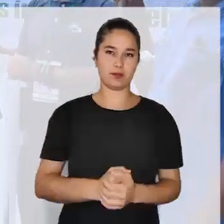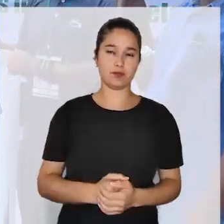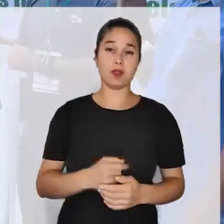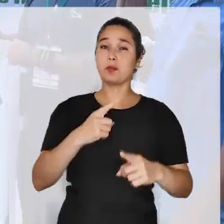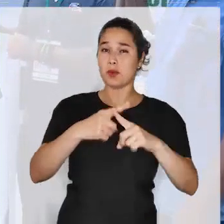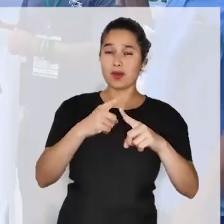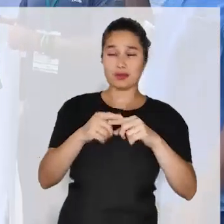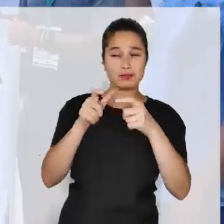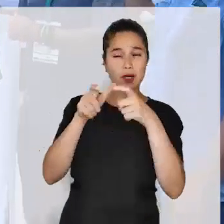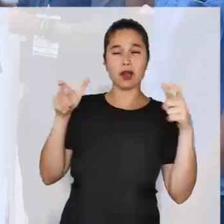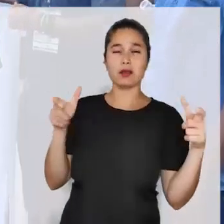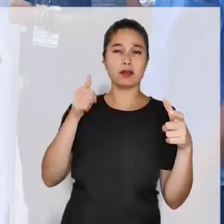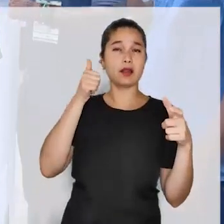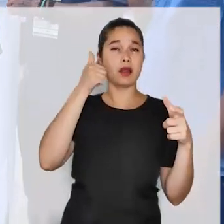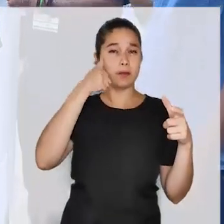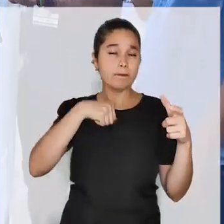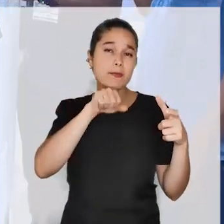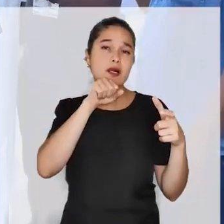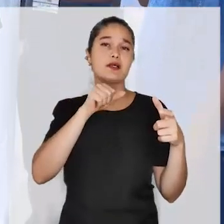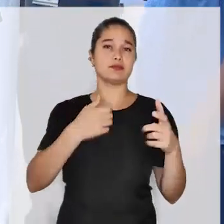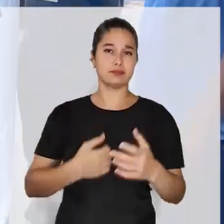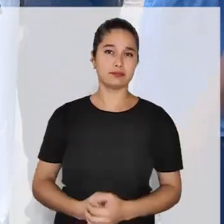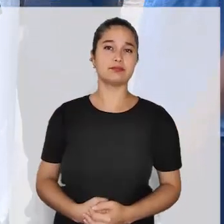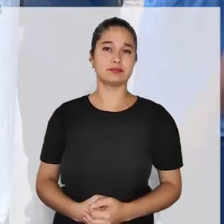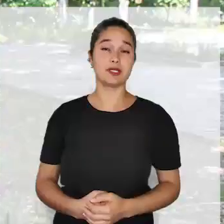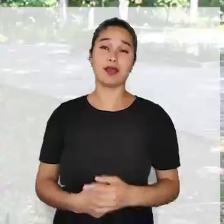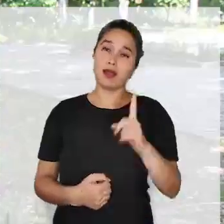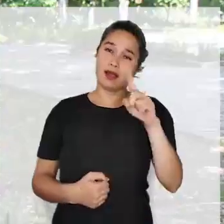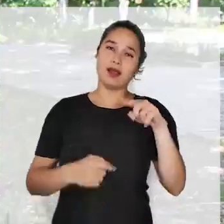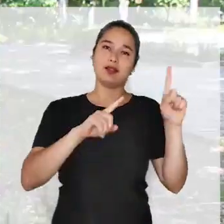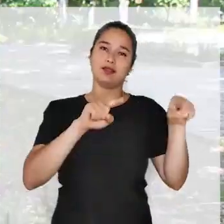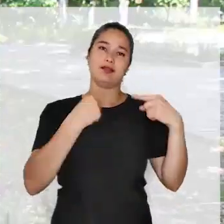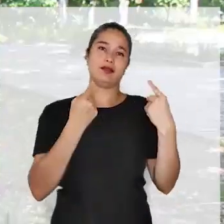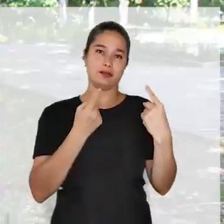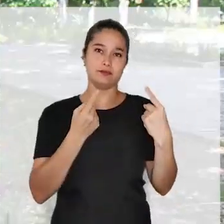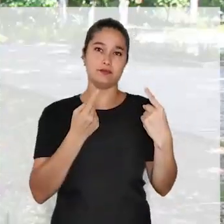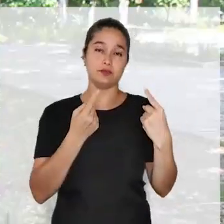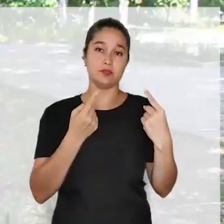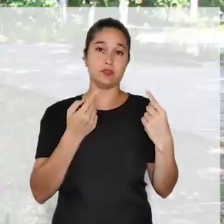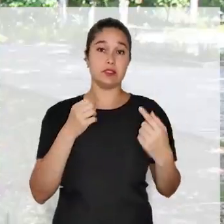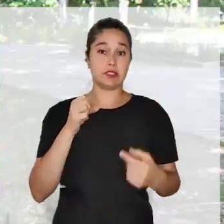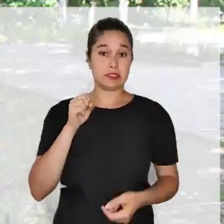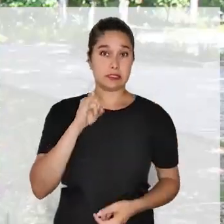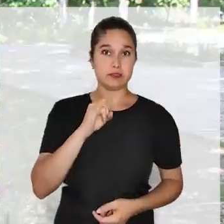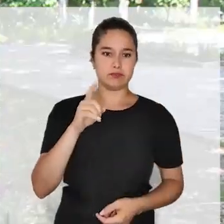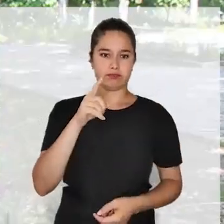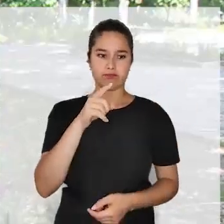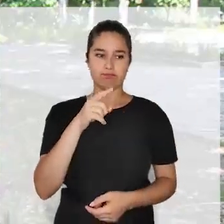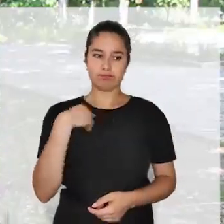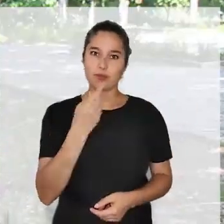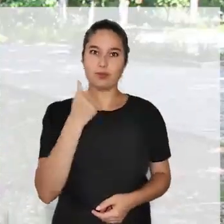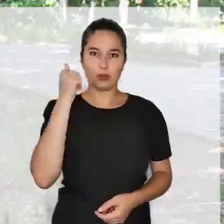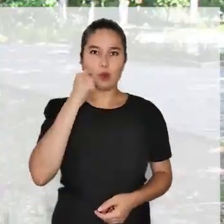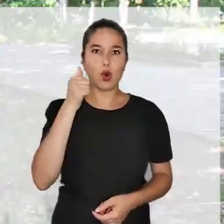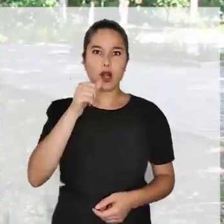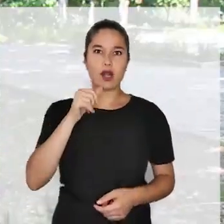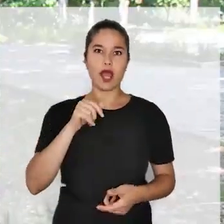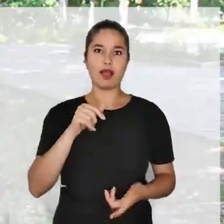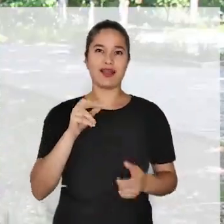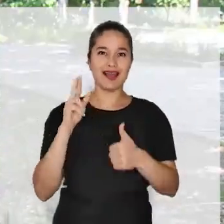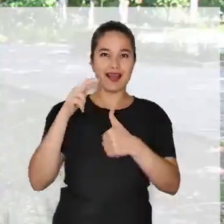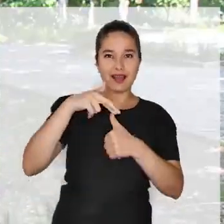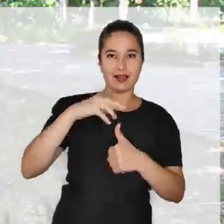mulher em si, ela é mãe, a maioria das mulheres. Então hoje ela traz esse desafio, e você está